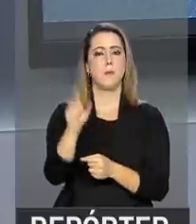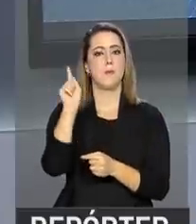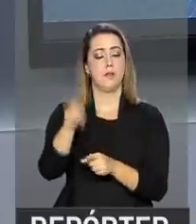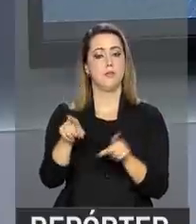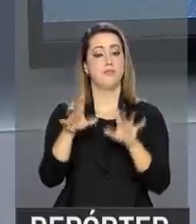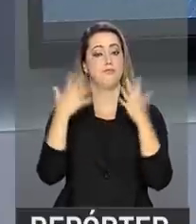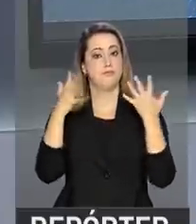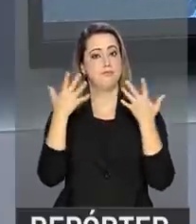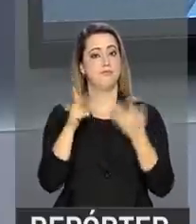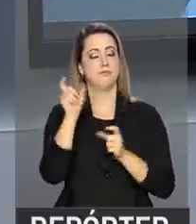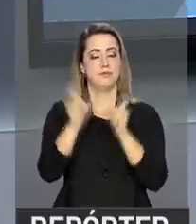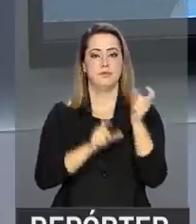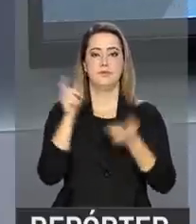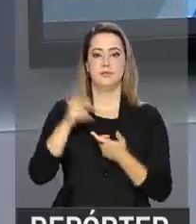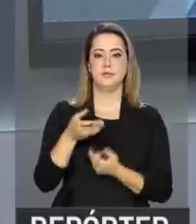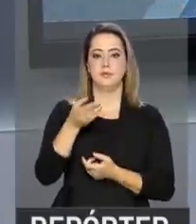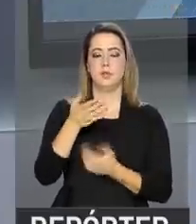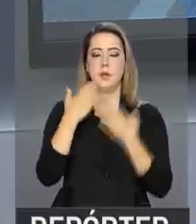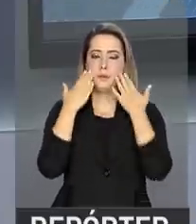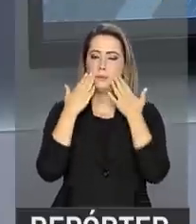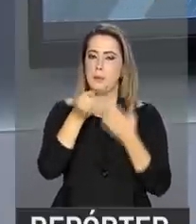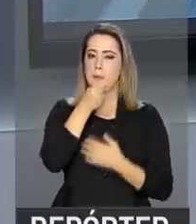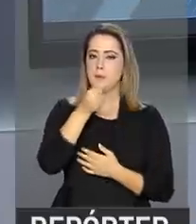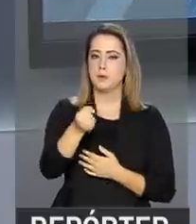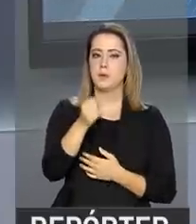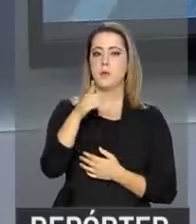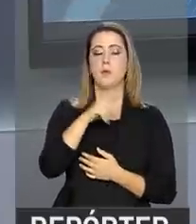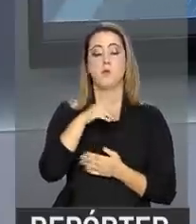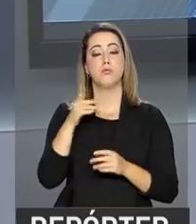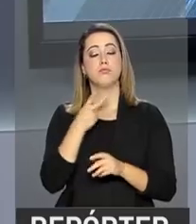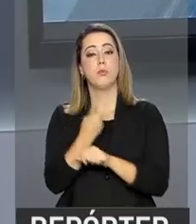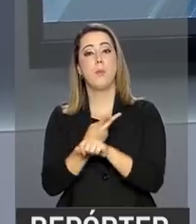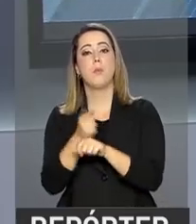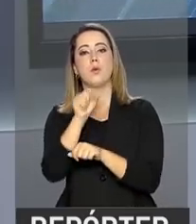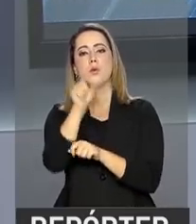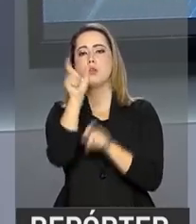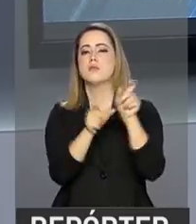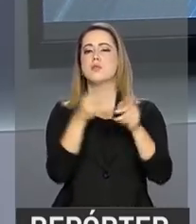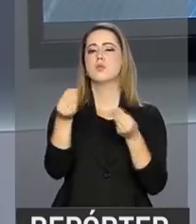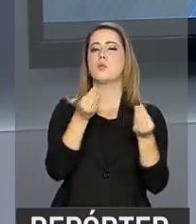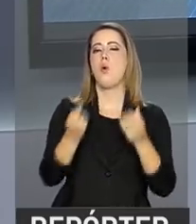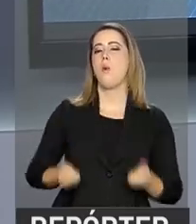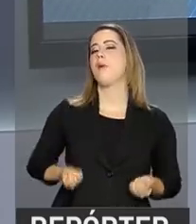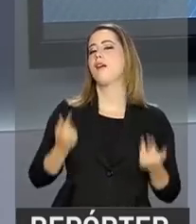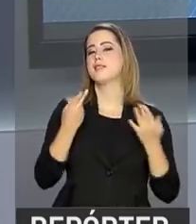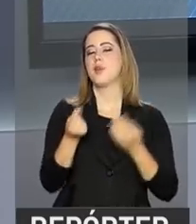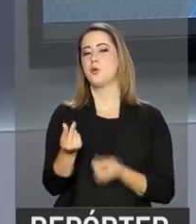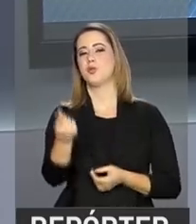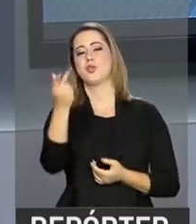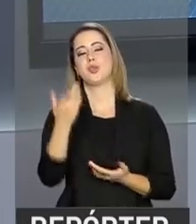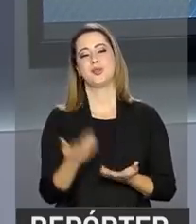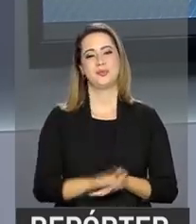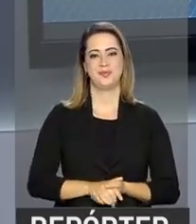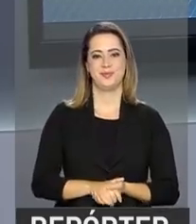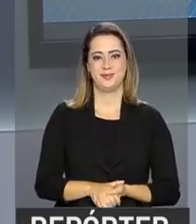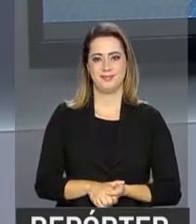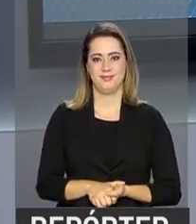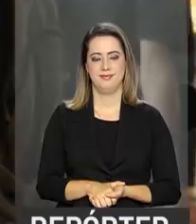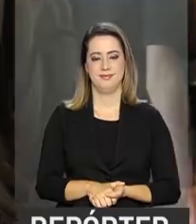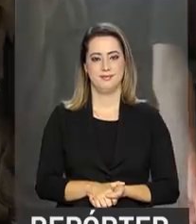animou muita gente. A repórter Beatriz Albuquerque foi às ruas para saber como as pessoas vão gastar esse dinheiro extra.